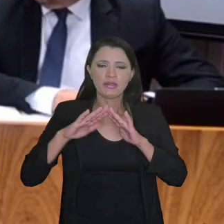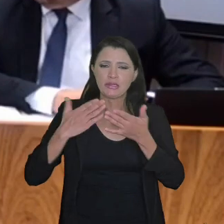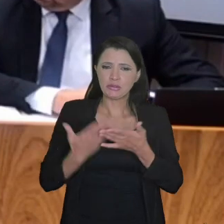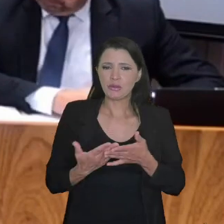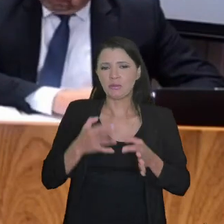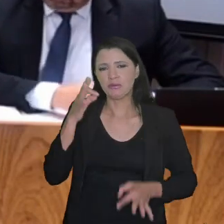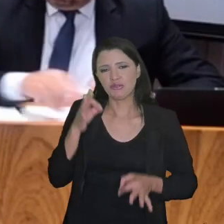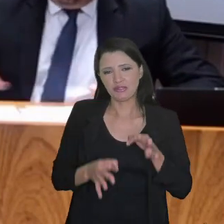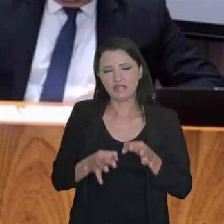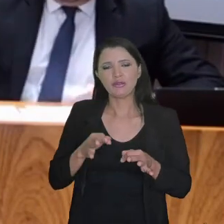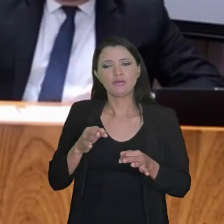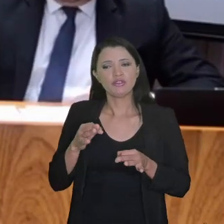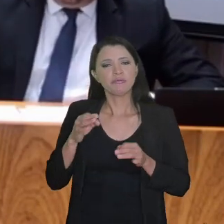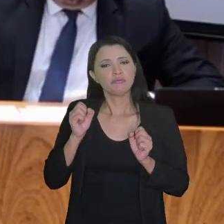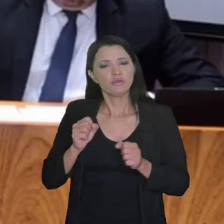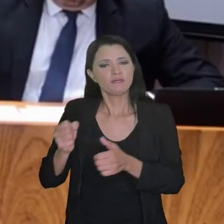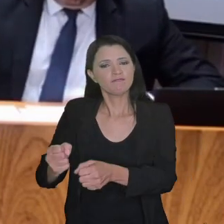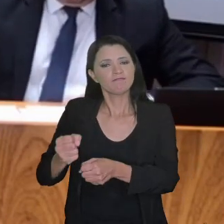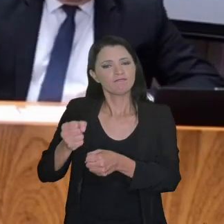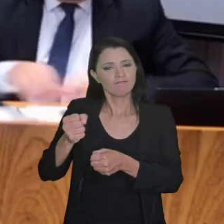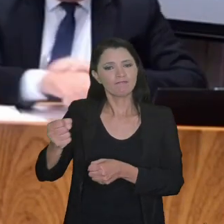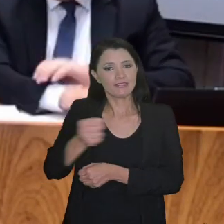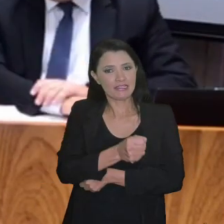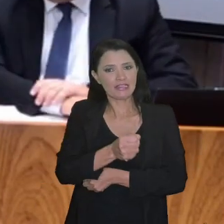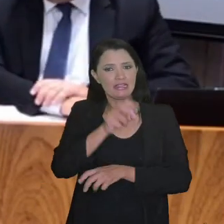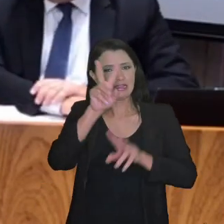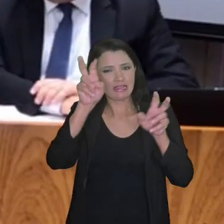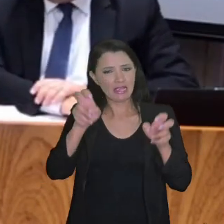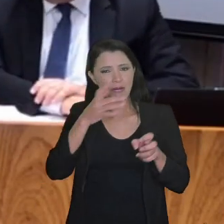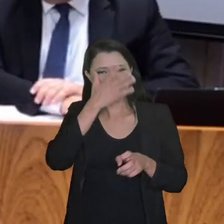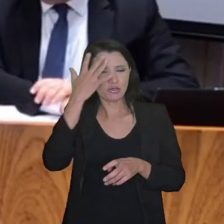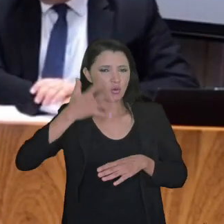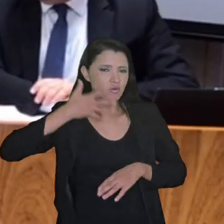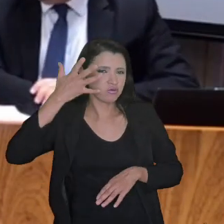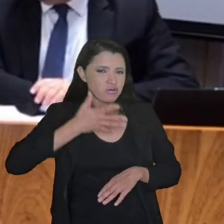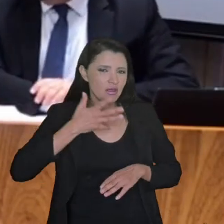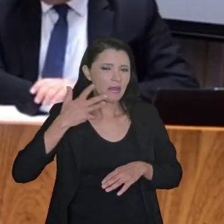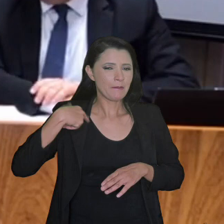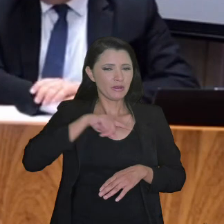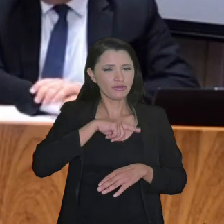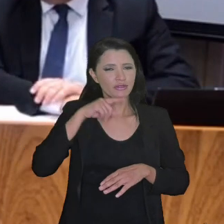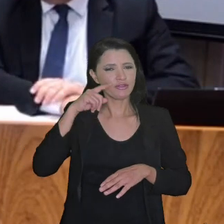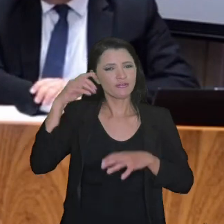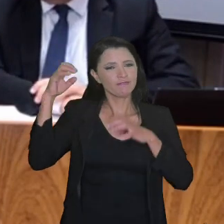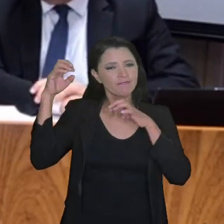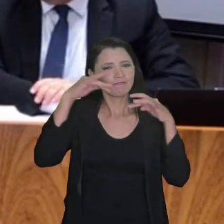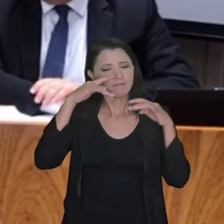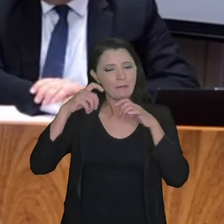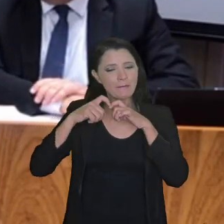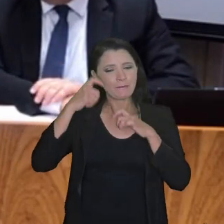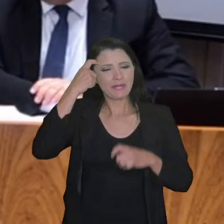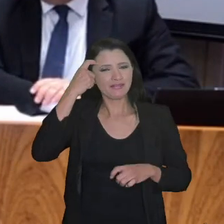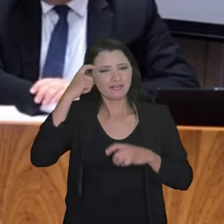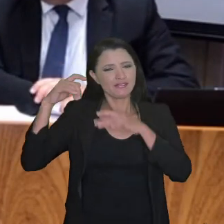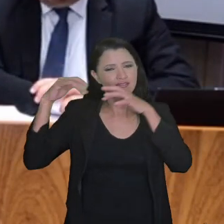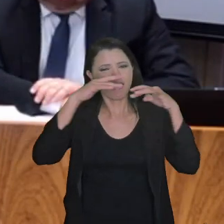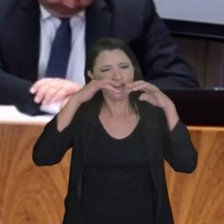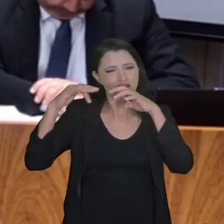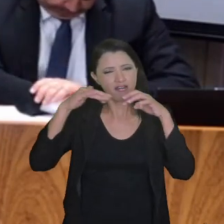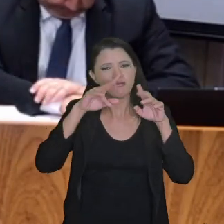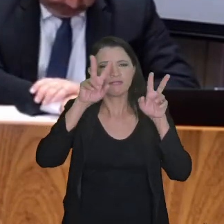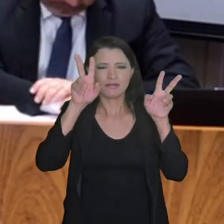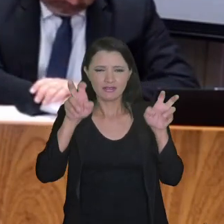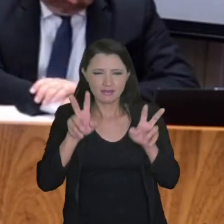o propósito da Escola de Magistrados, de trazer temas para reflexão, fazer com que todos